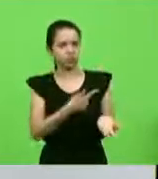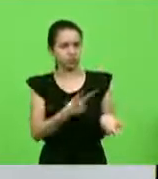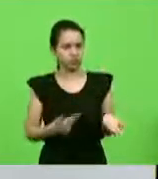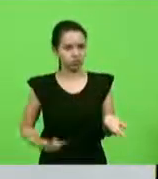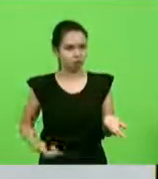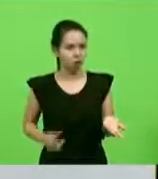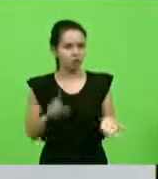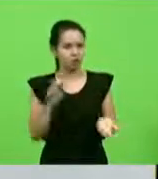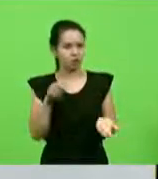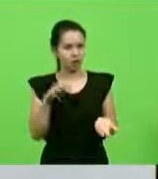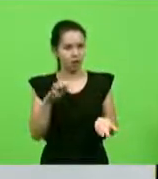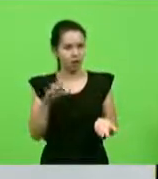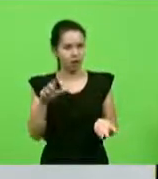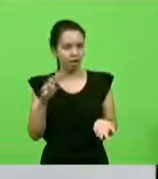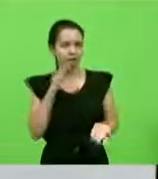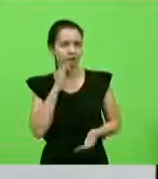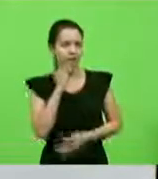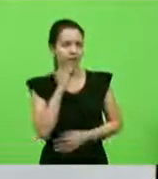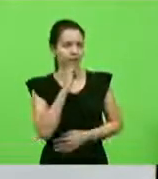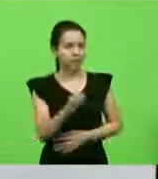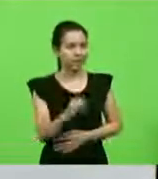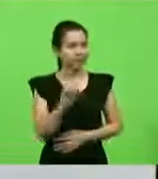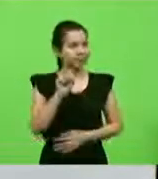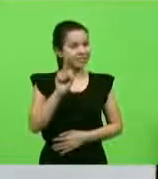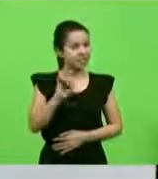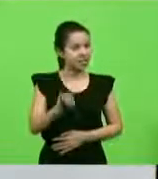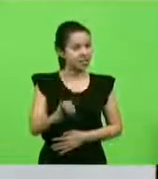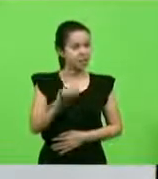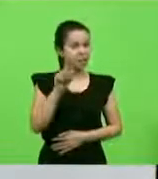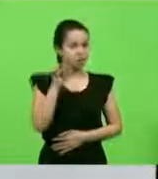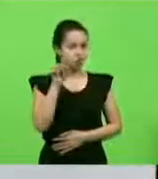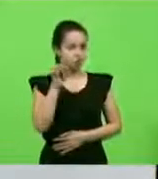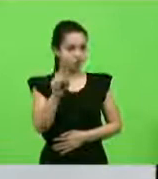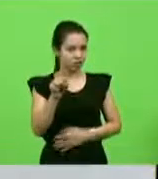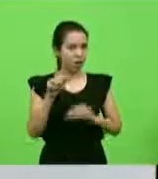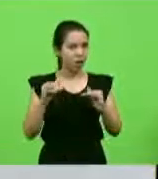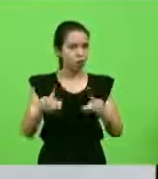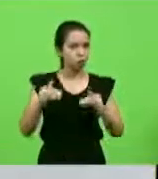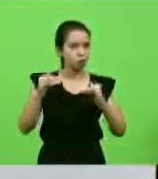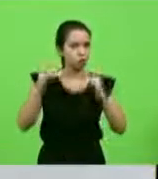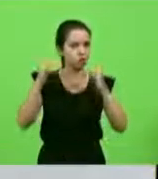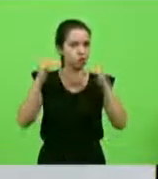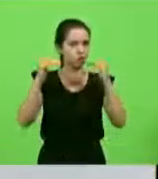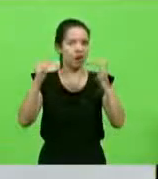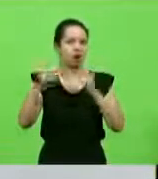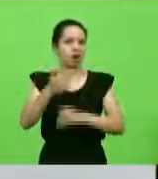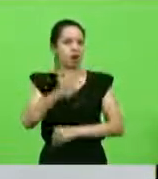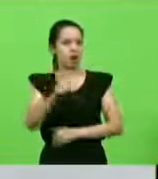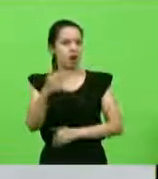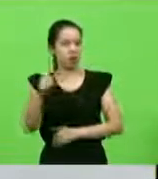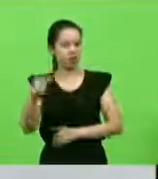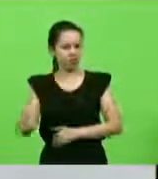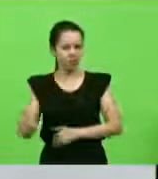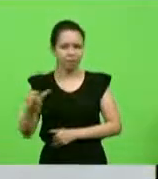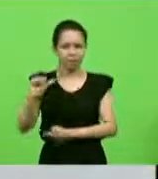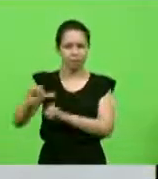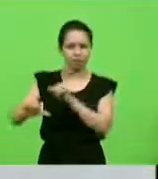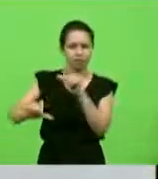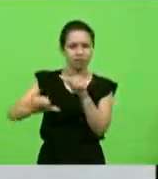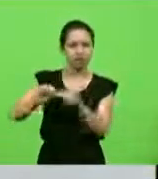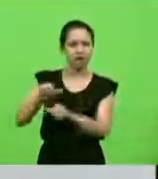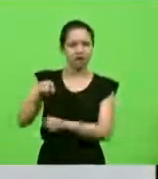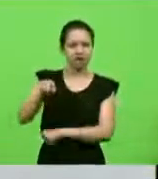se a senhora não tem autoridade para mexer em algo que está estragando